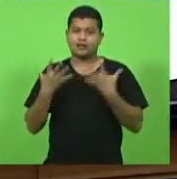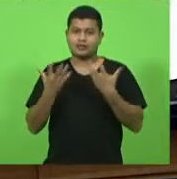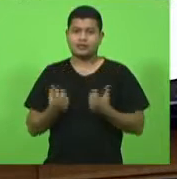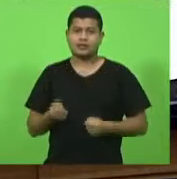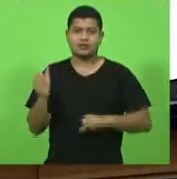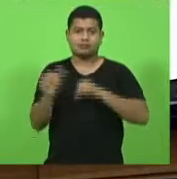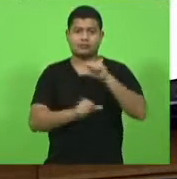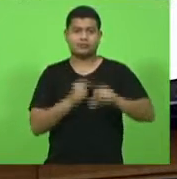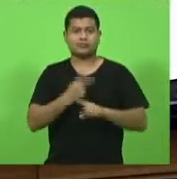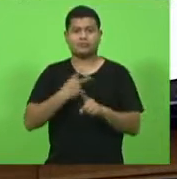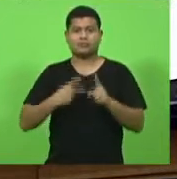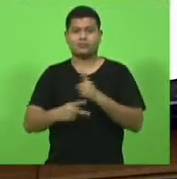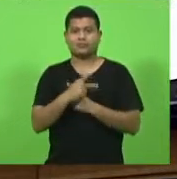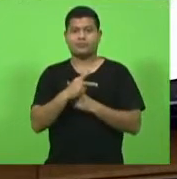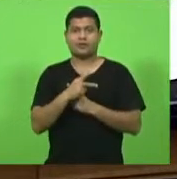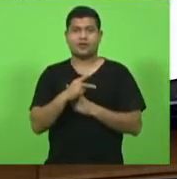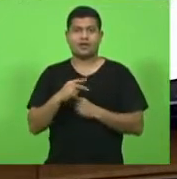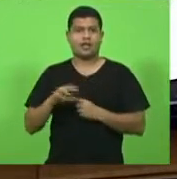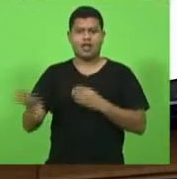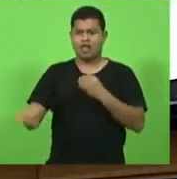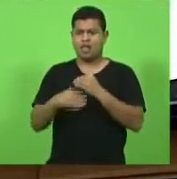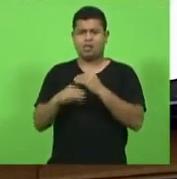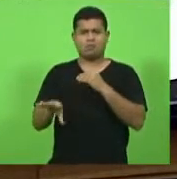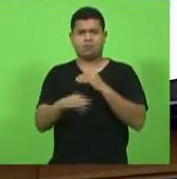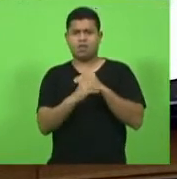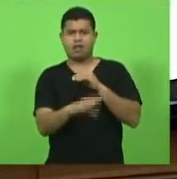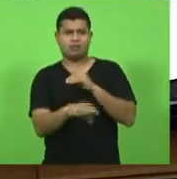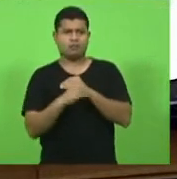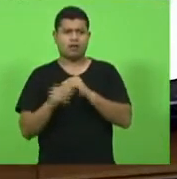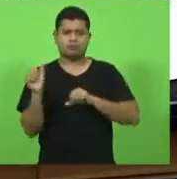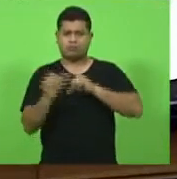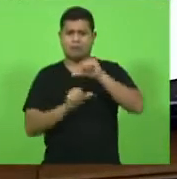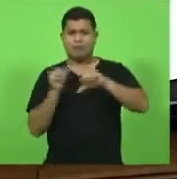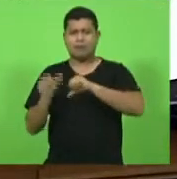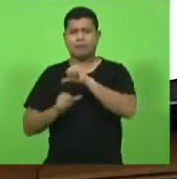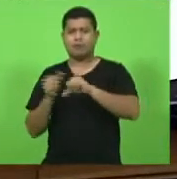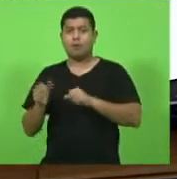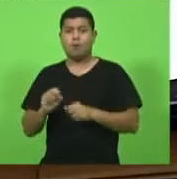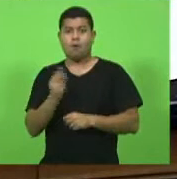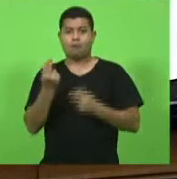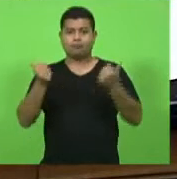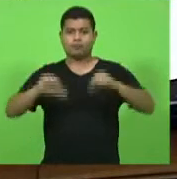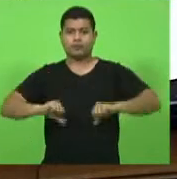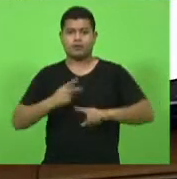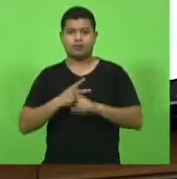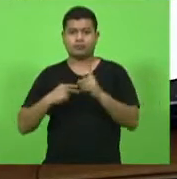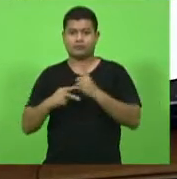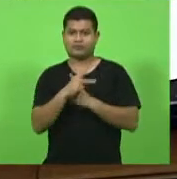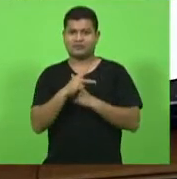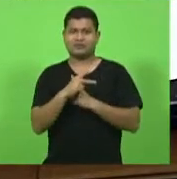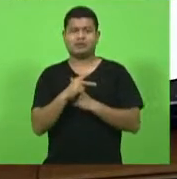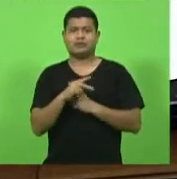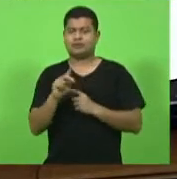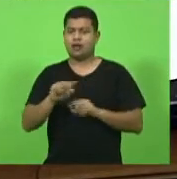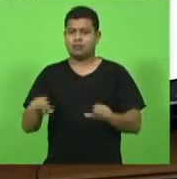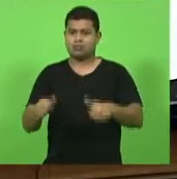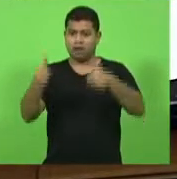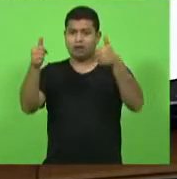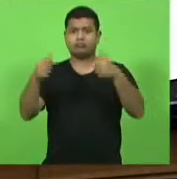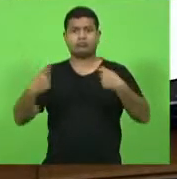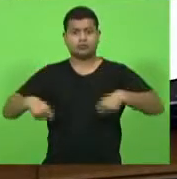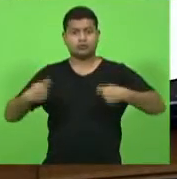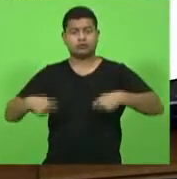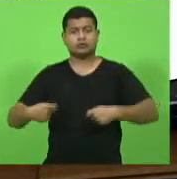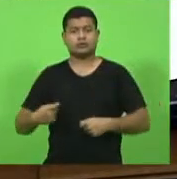extravagância sem emendas que tornam a nossa reforma pioram a nossa previdência ao invés de melhorar tem que defender